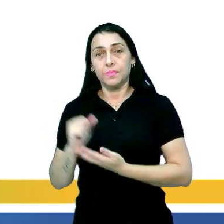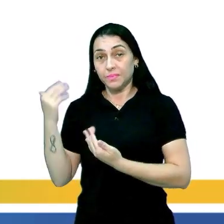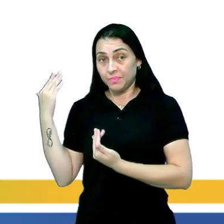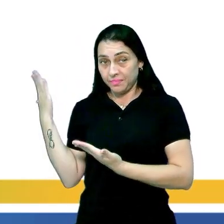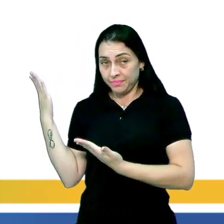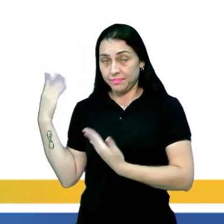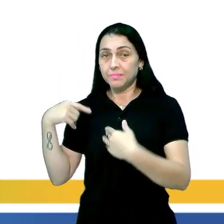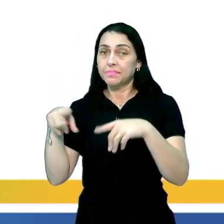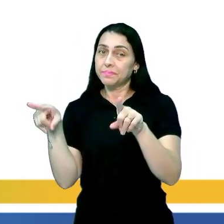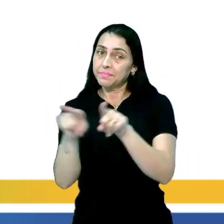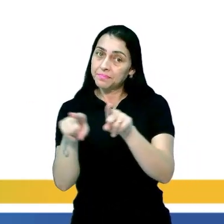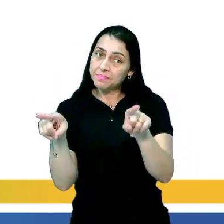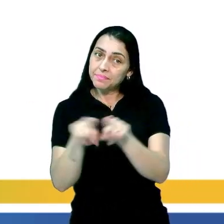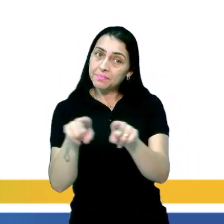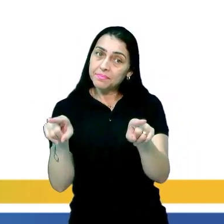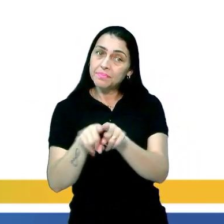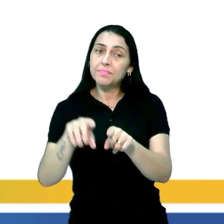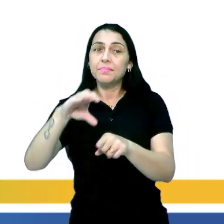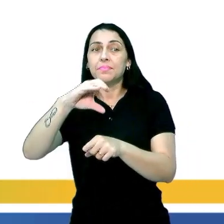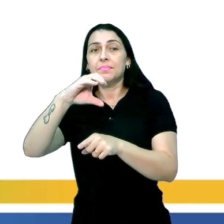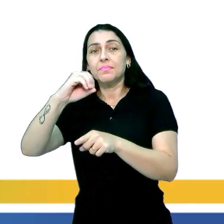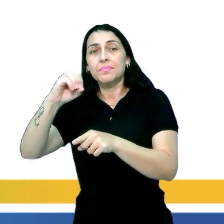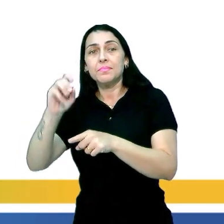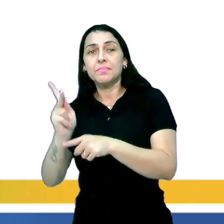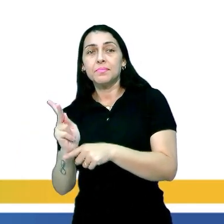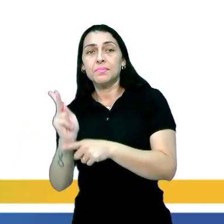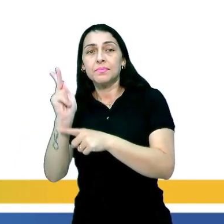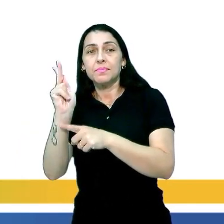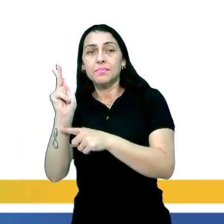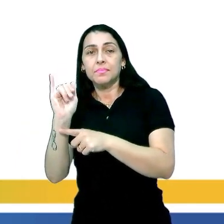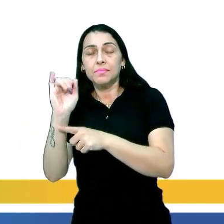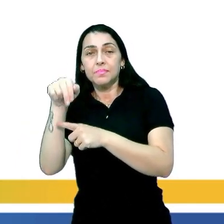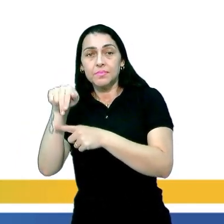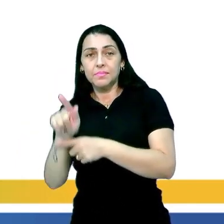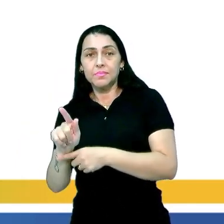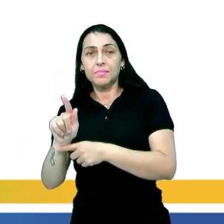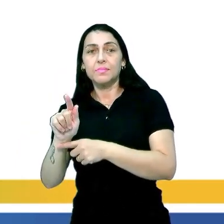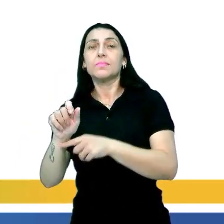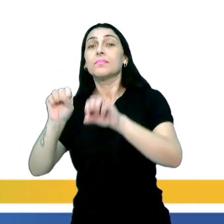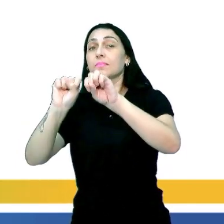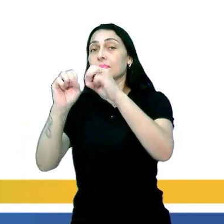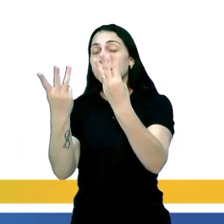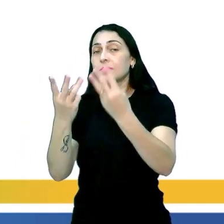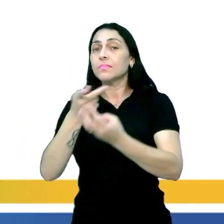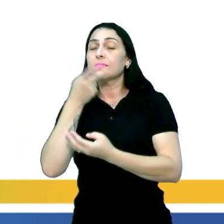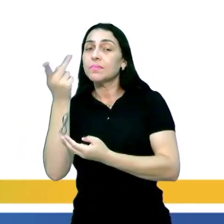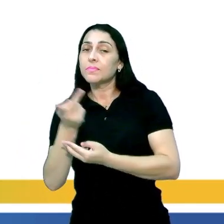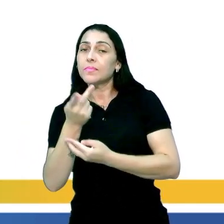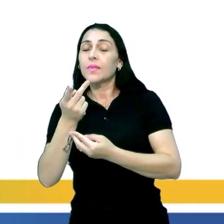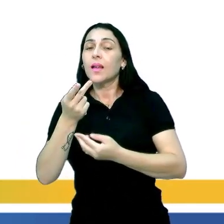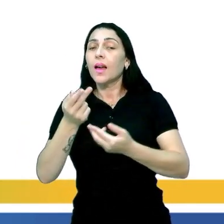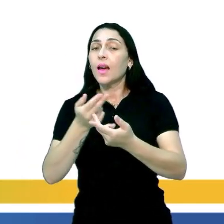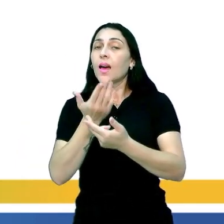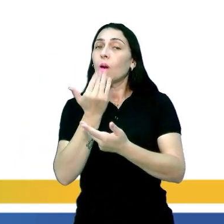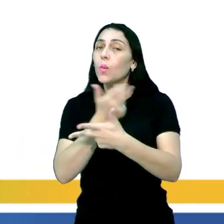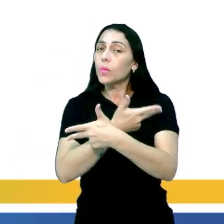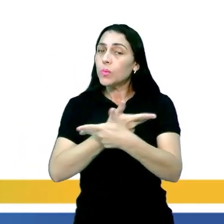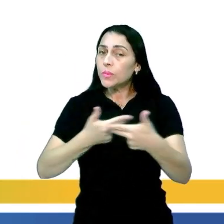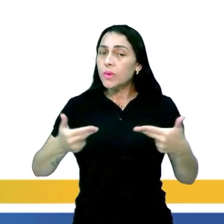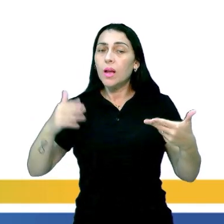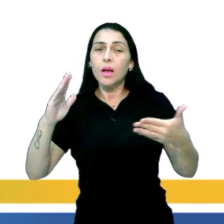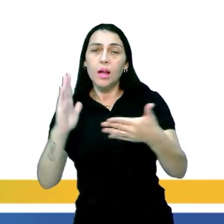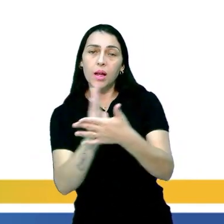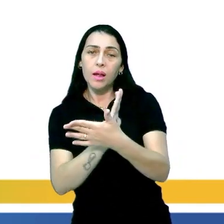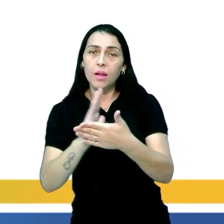Nós temos também o cooking show, é aquele programa que fala sobre cozinha, nós temos ali